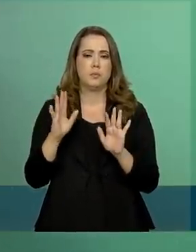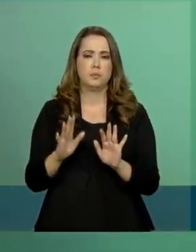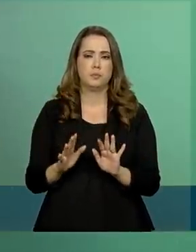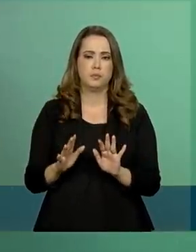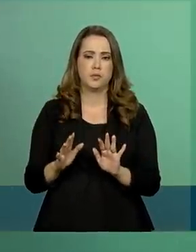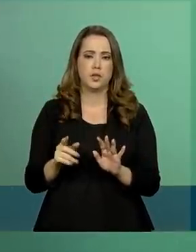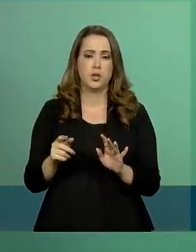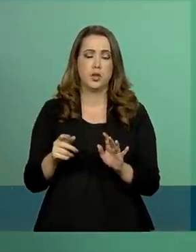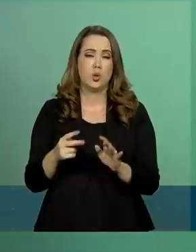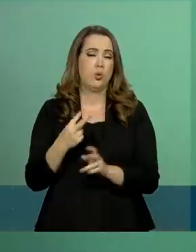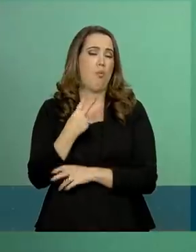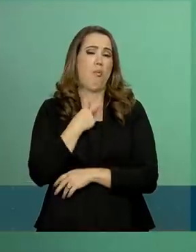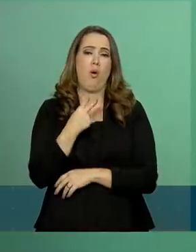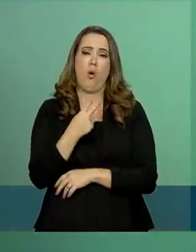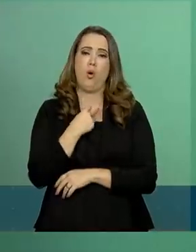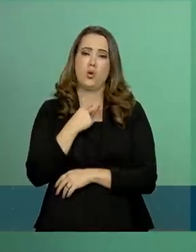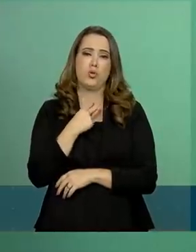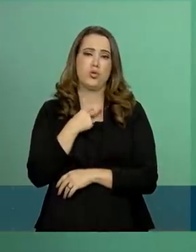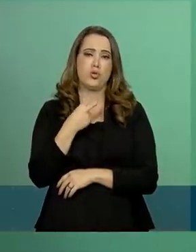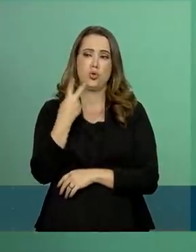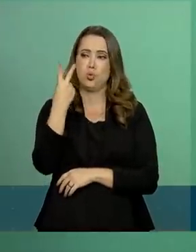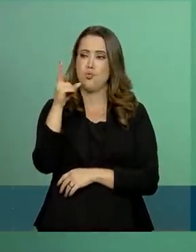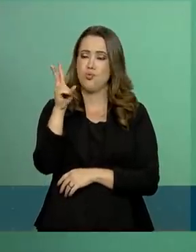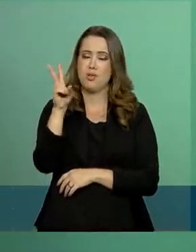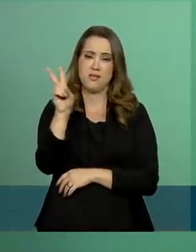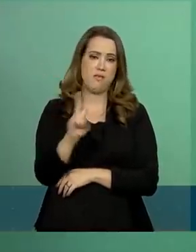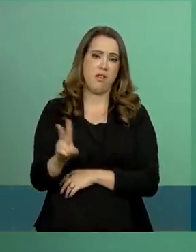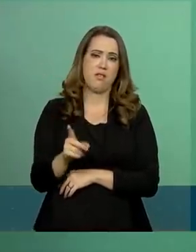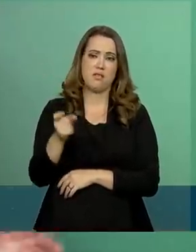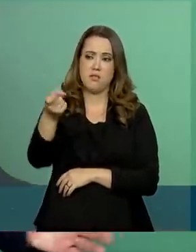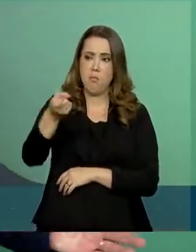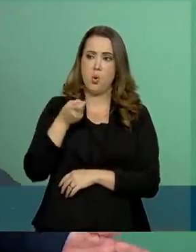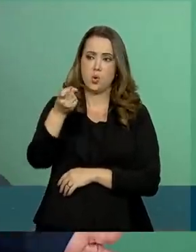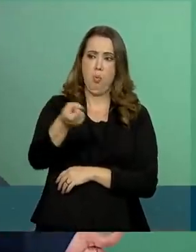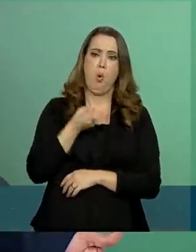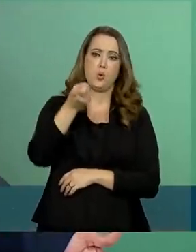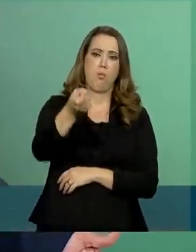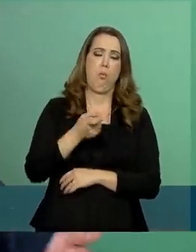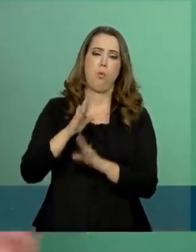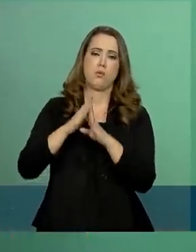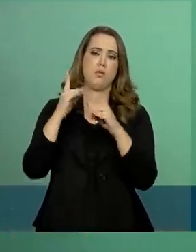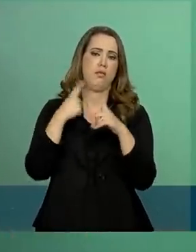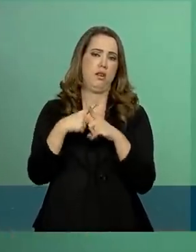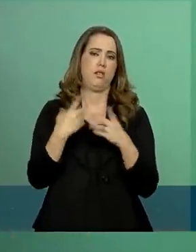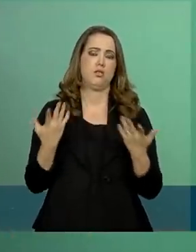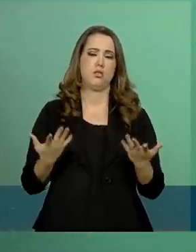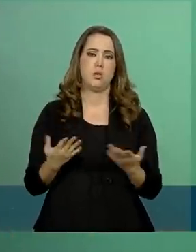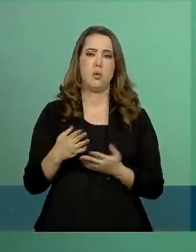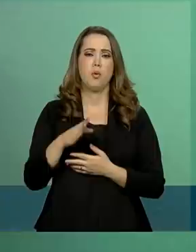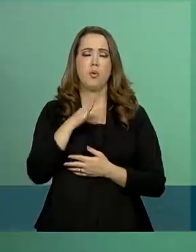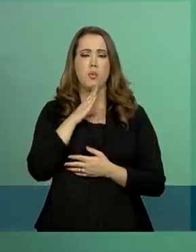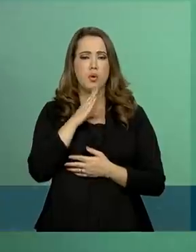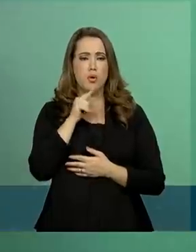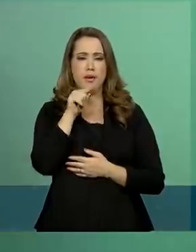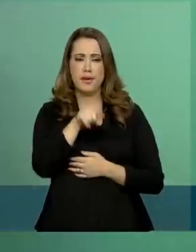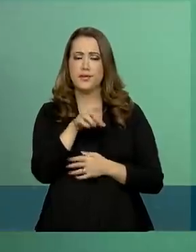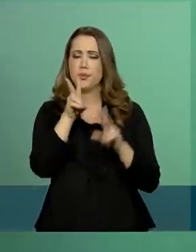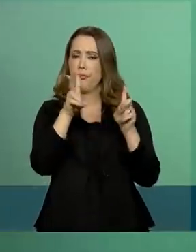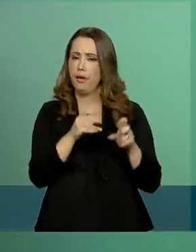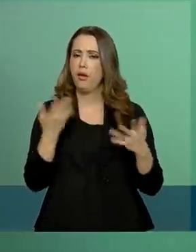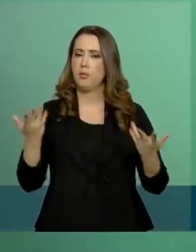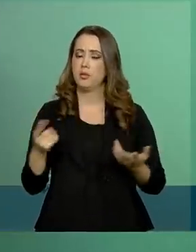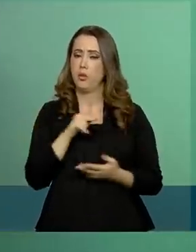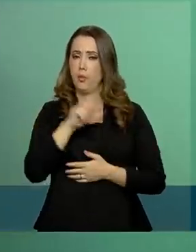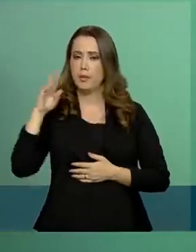não se deve mesmo bitributar as igrejas em função do conhecimento que ele tem neste assunto. Então, ele,